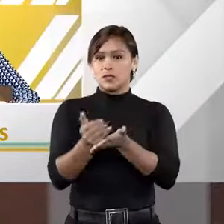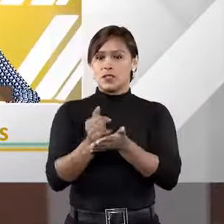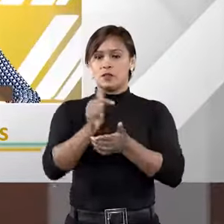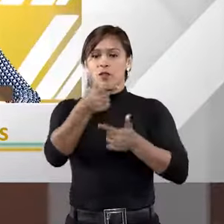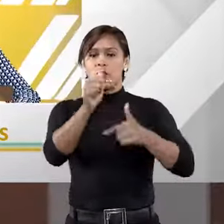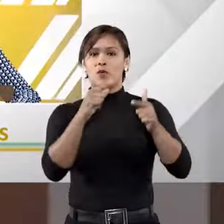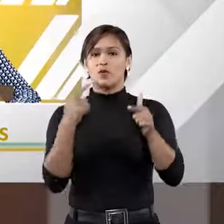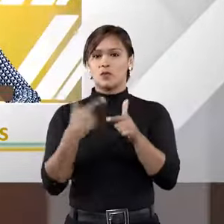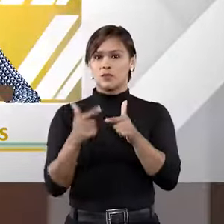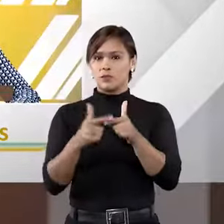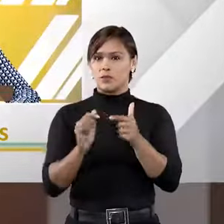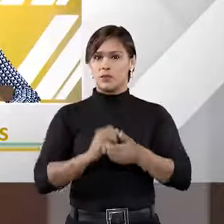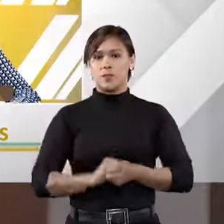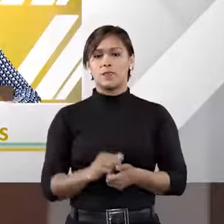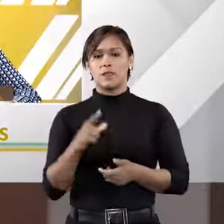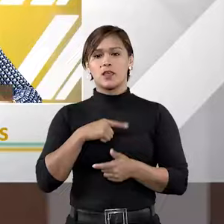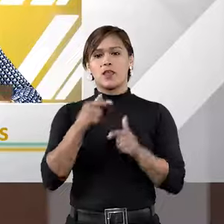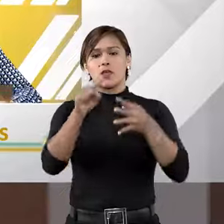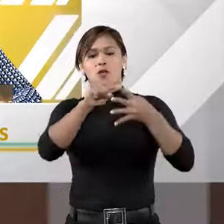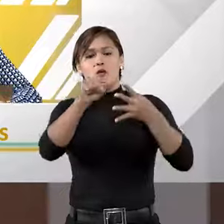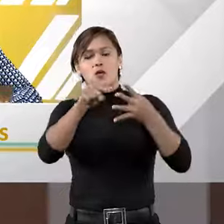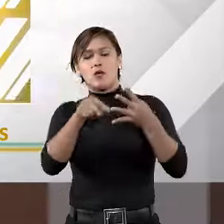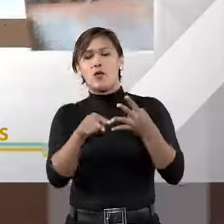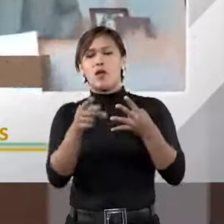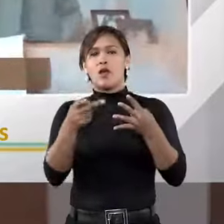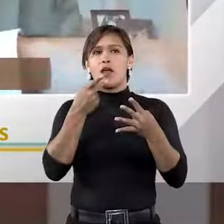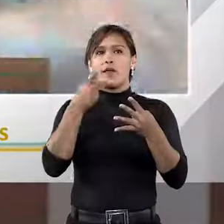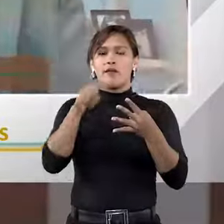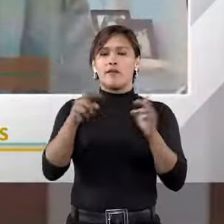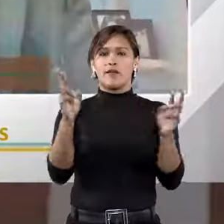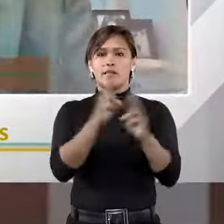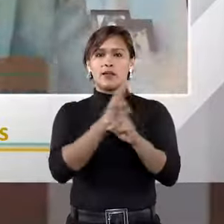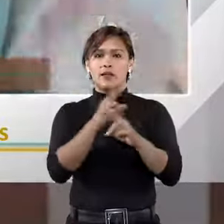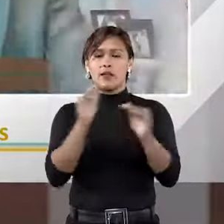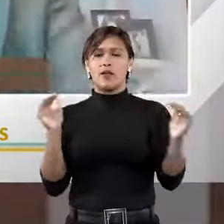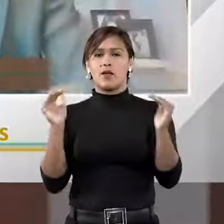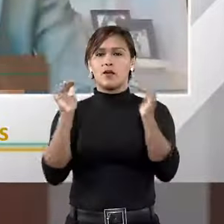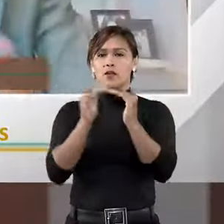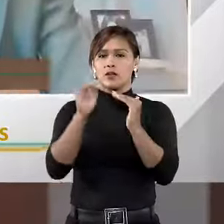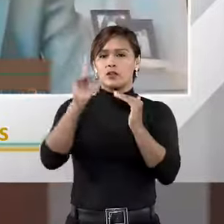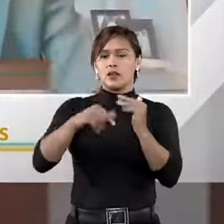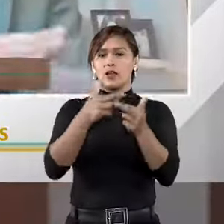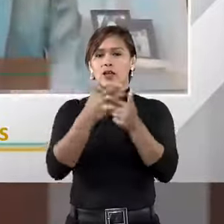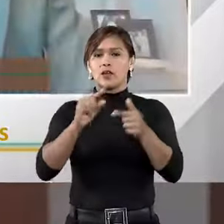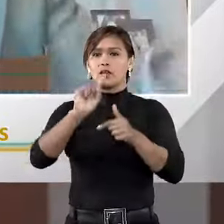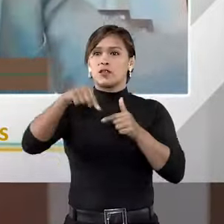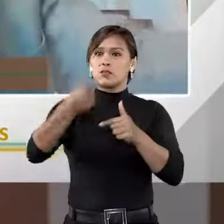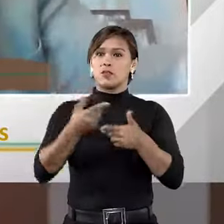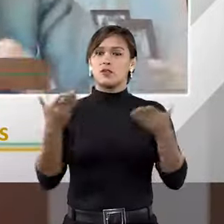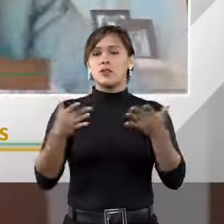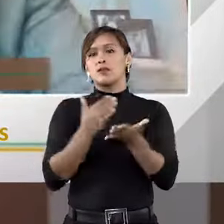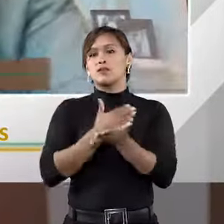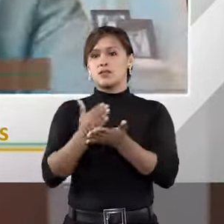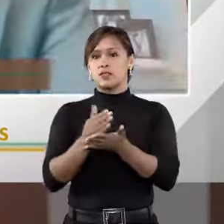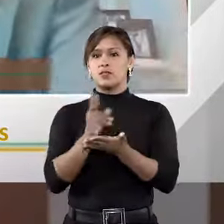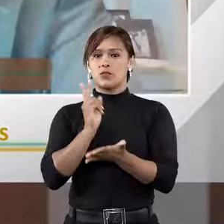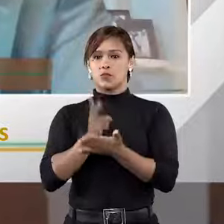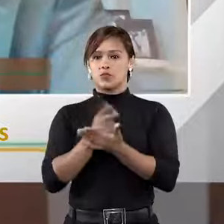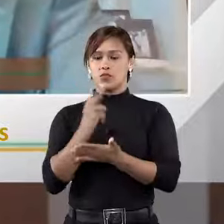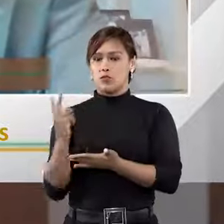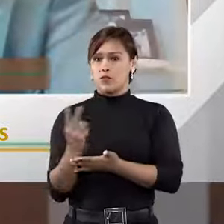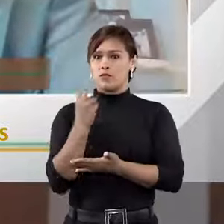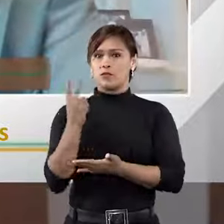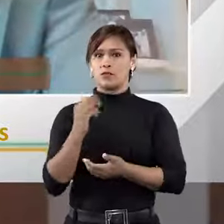valendo para outros litígios. Teríamos outros fatores para ver, eventualmente, relação de conexidade, alguma coisa assim depois, mas, em princípio, continua valendo lá.